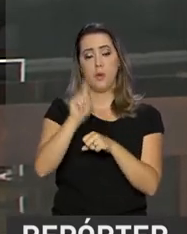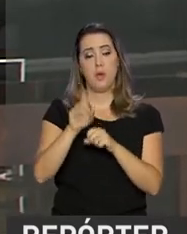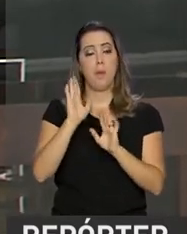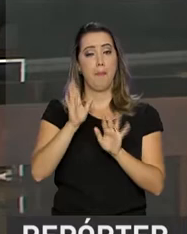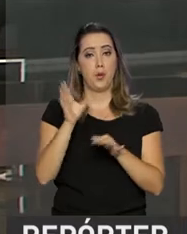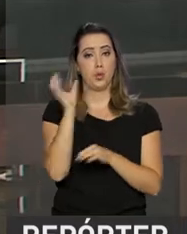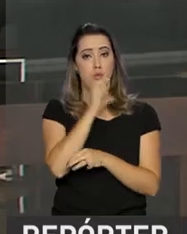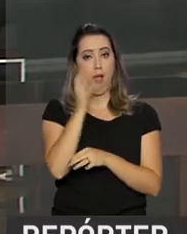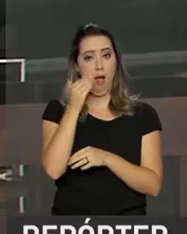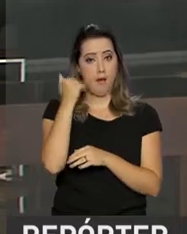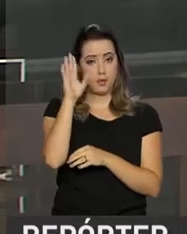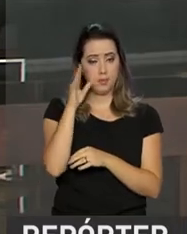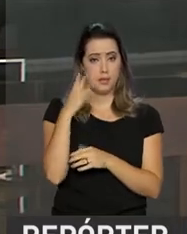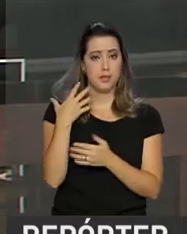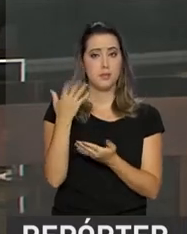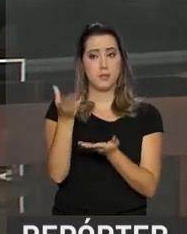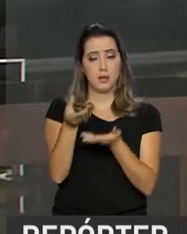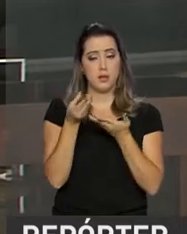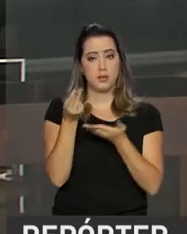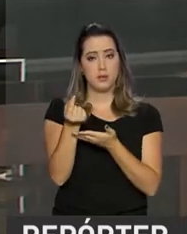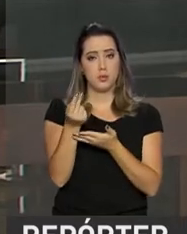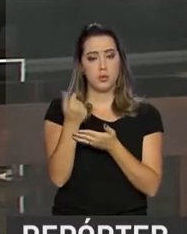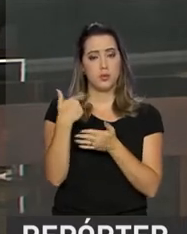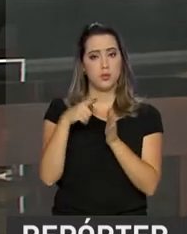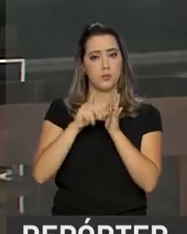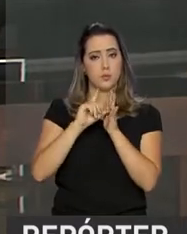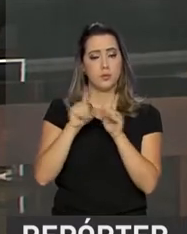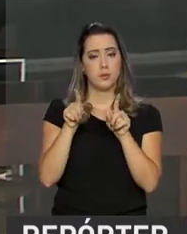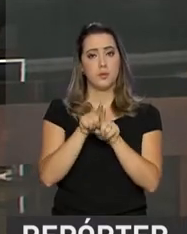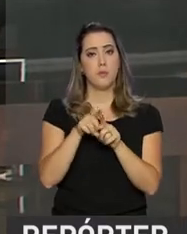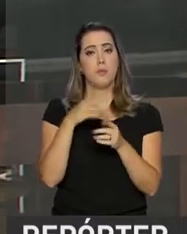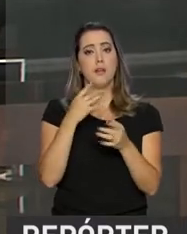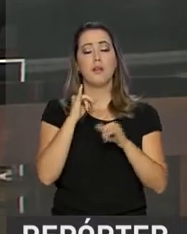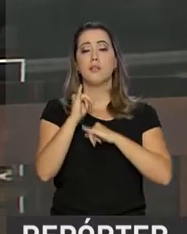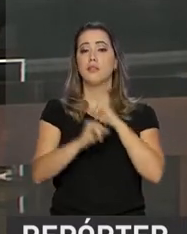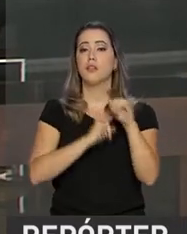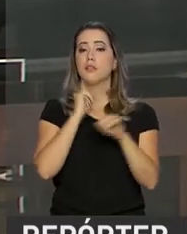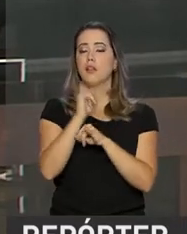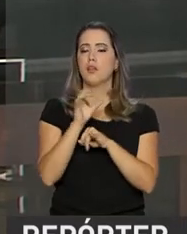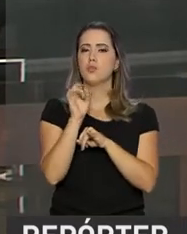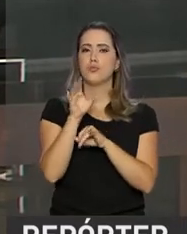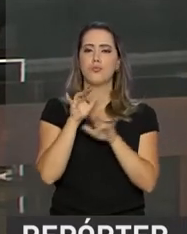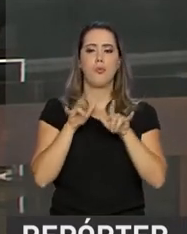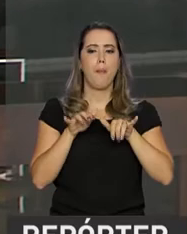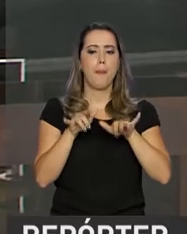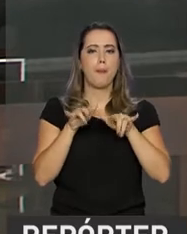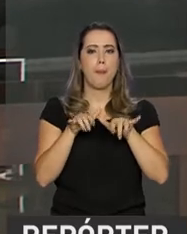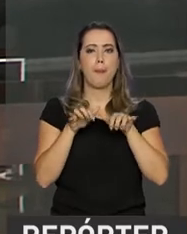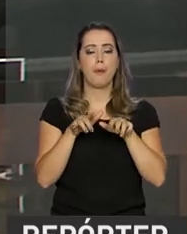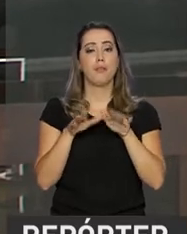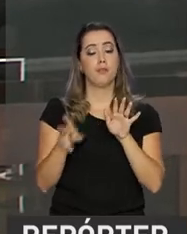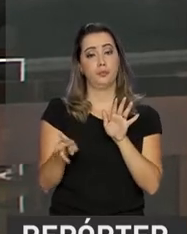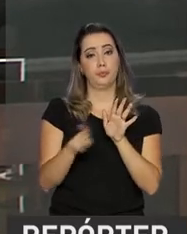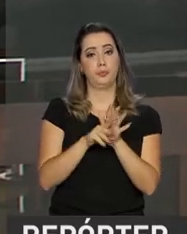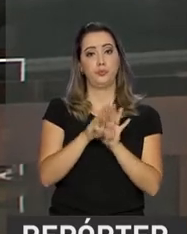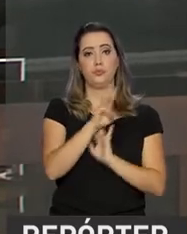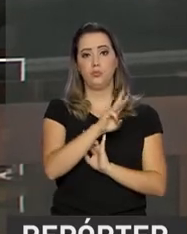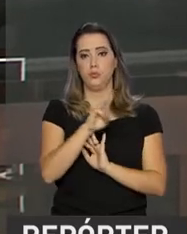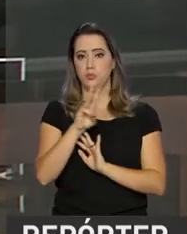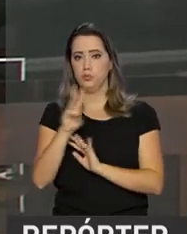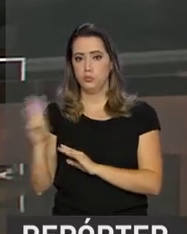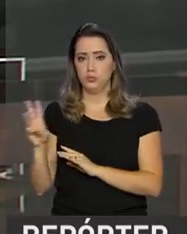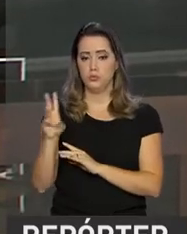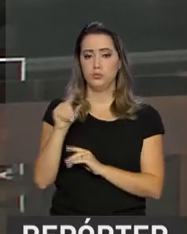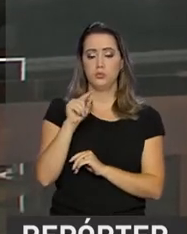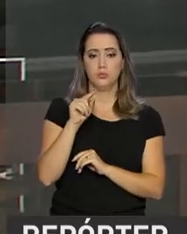procedimentos, inclusive para receber o benefício mais cedo através da internet, fazendo um cadastro prévio no site Emprega Brasil